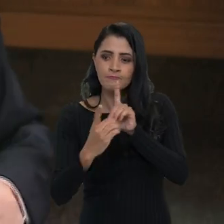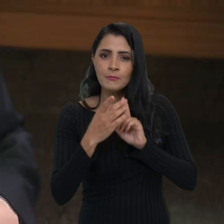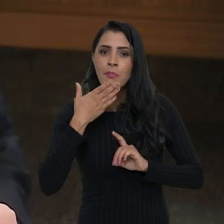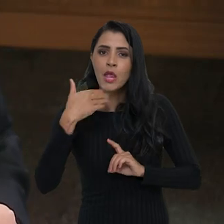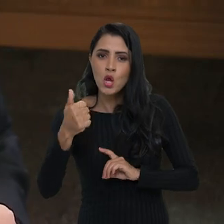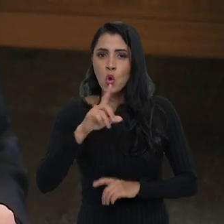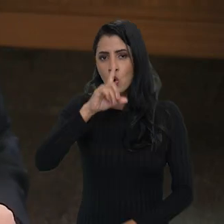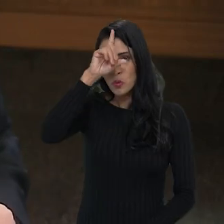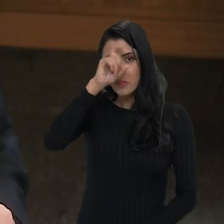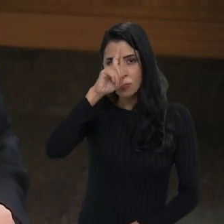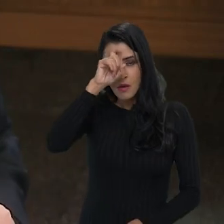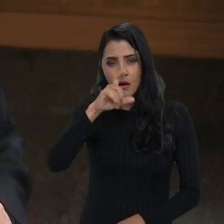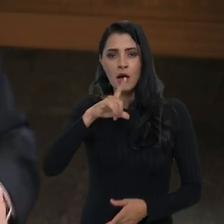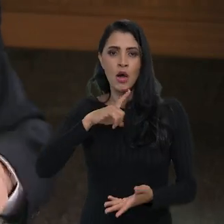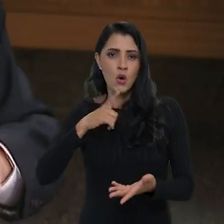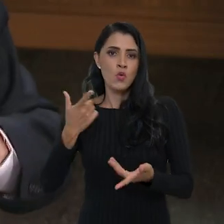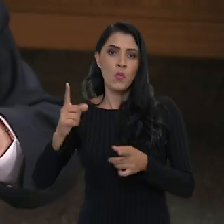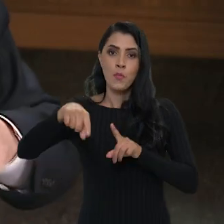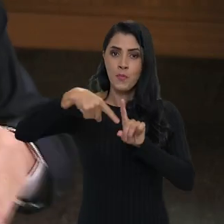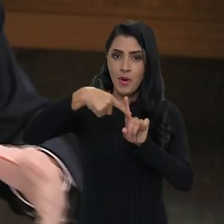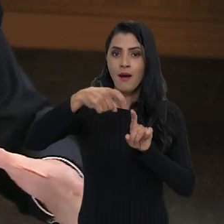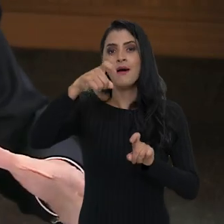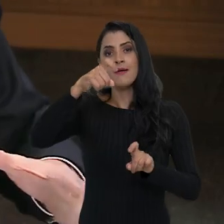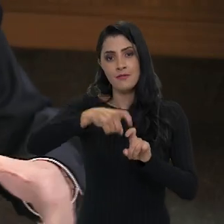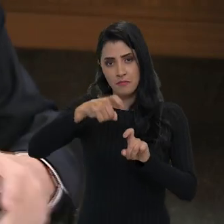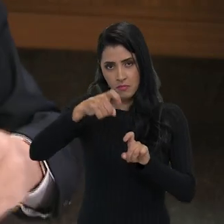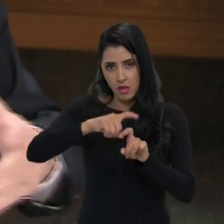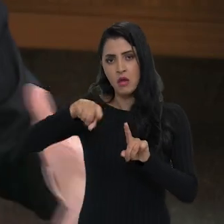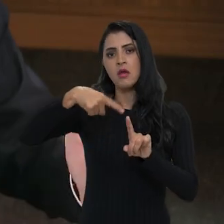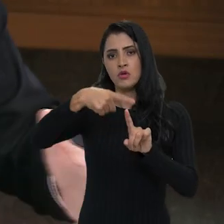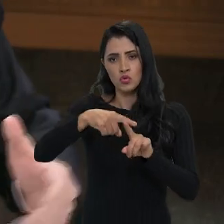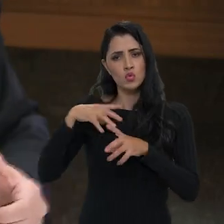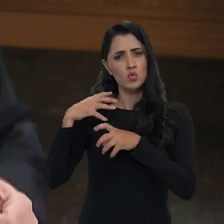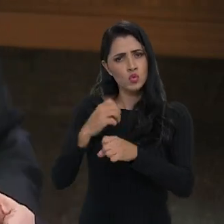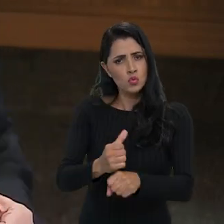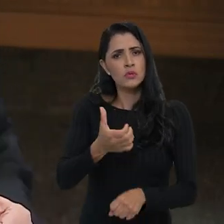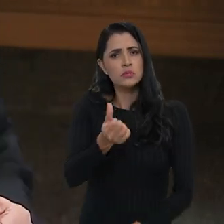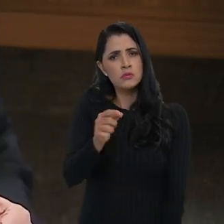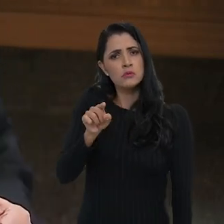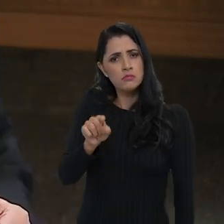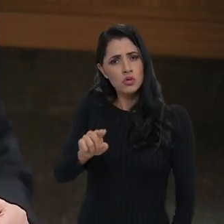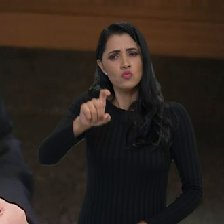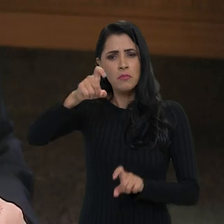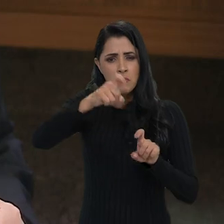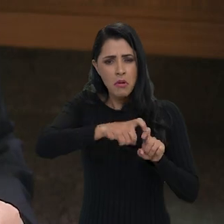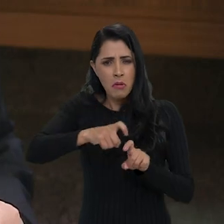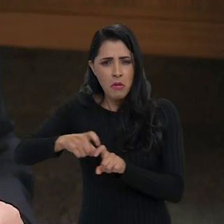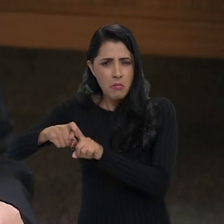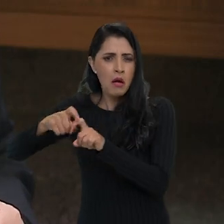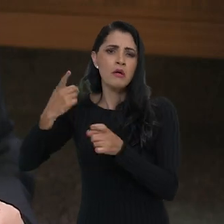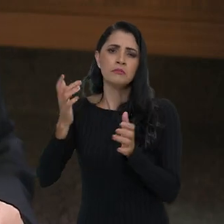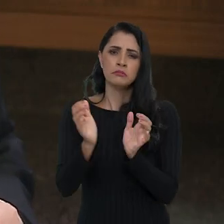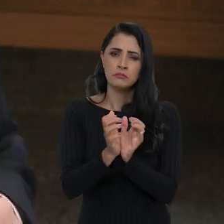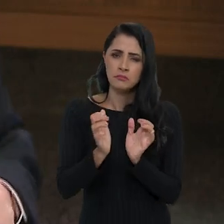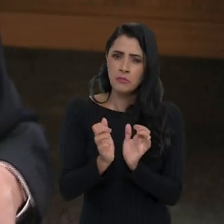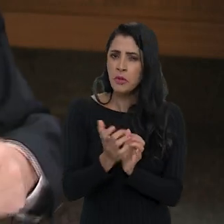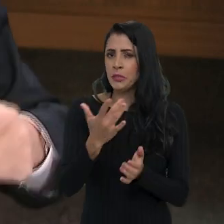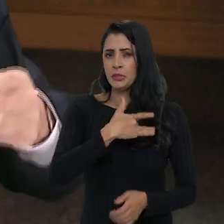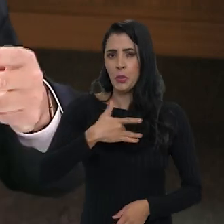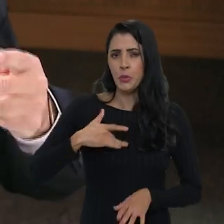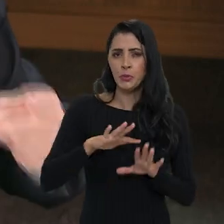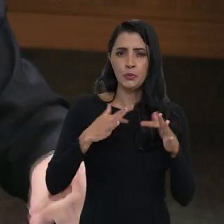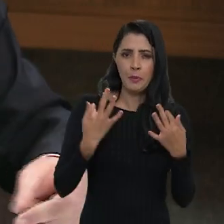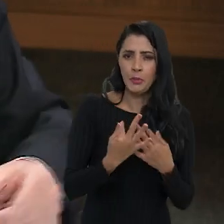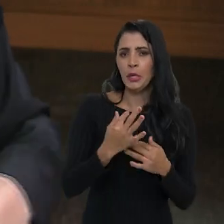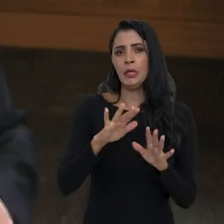melhor a rede hospitalar, o Mais Médicos, já foram 6 mil médicos, equipes de saúde da